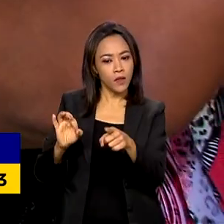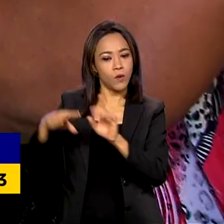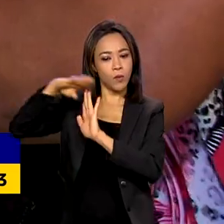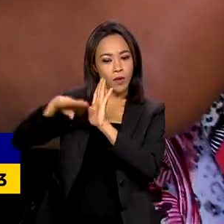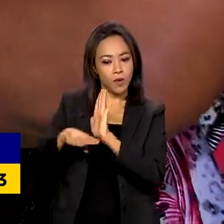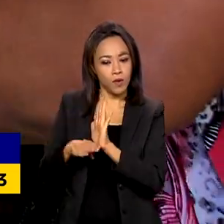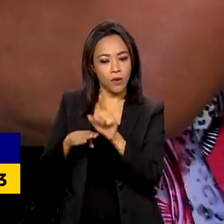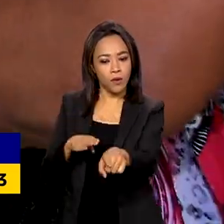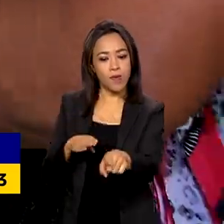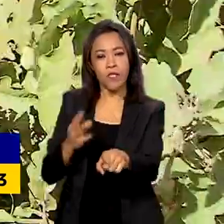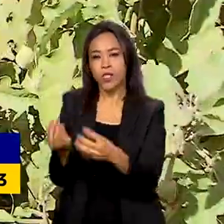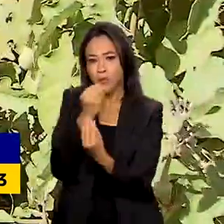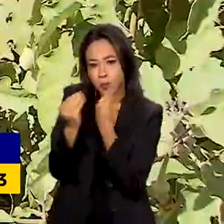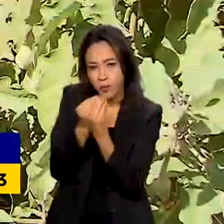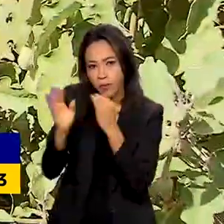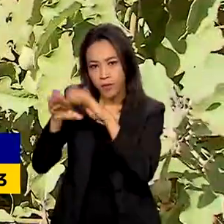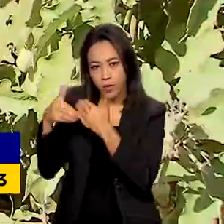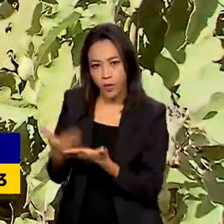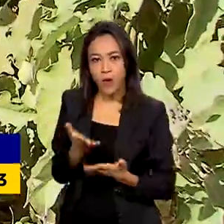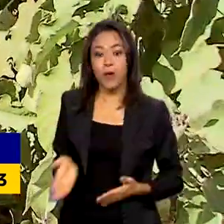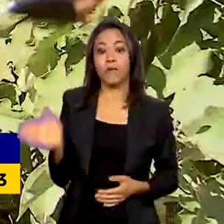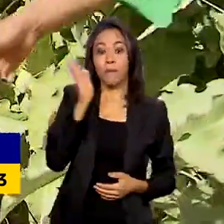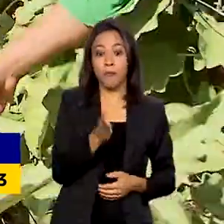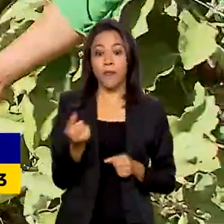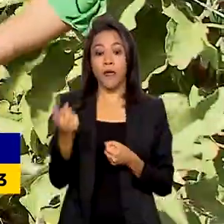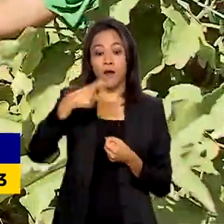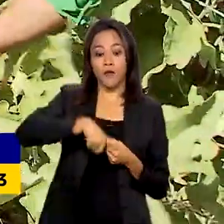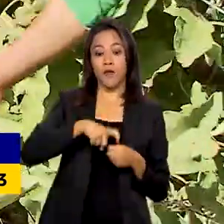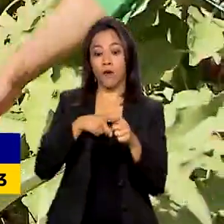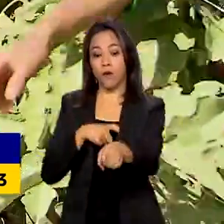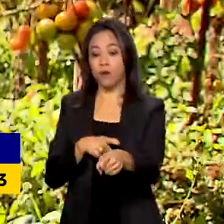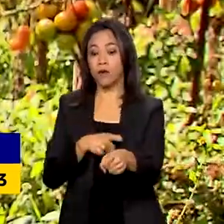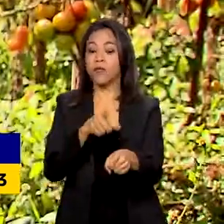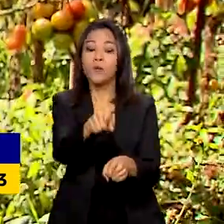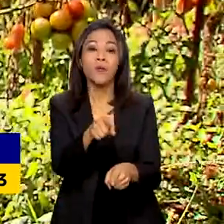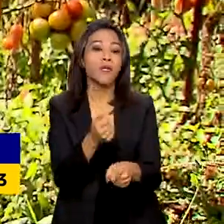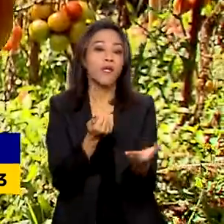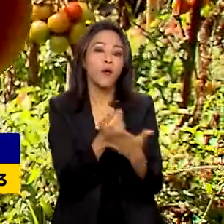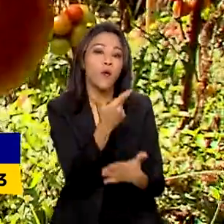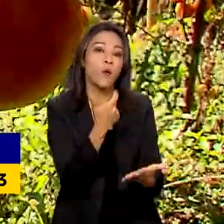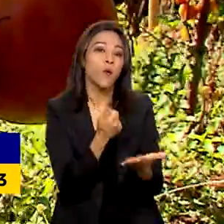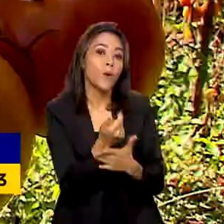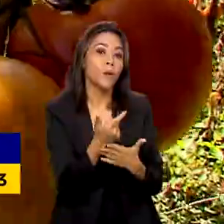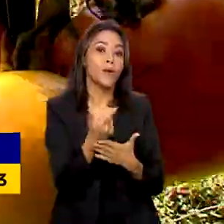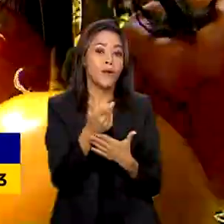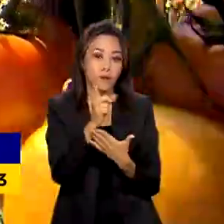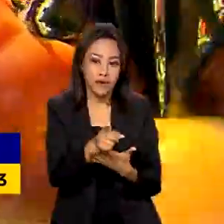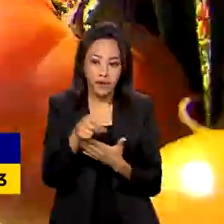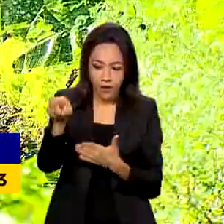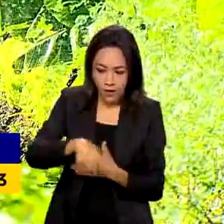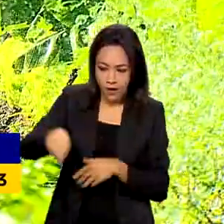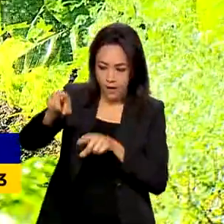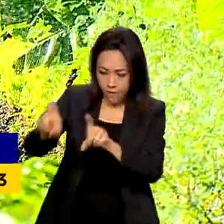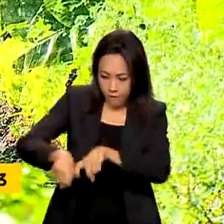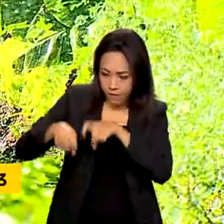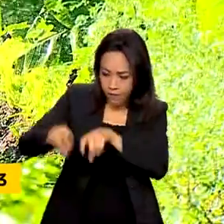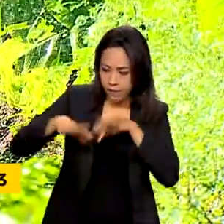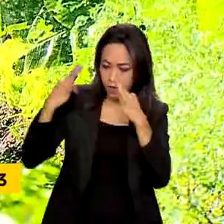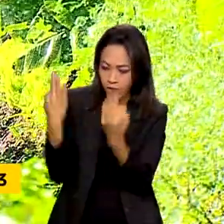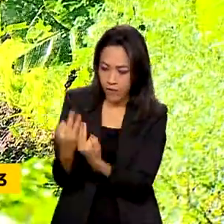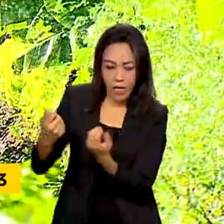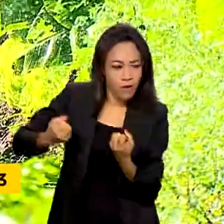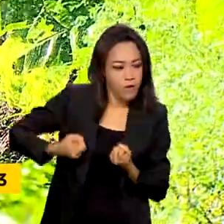de Alimentação Escolar, e a retomada do Programa de Aquisição de Alimentos, que permite a compra direta da produção de agricultores